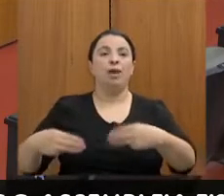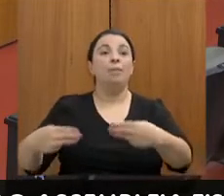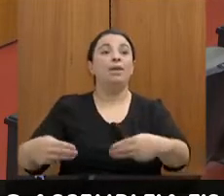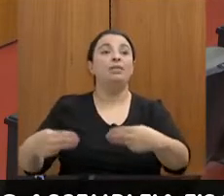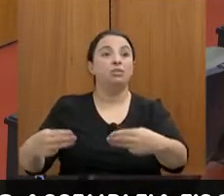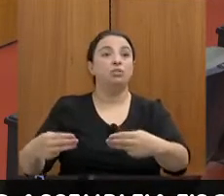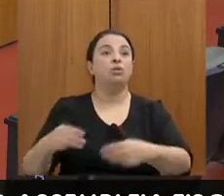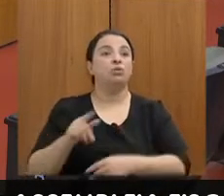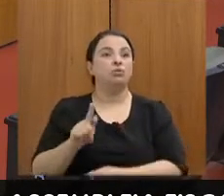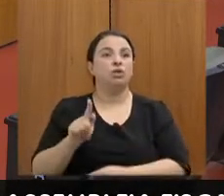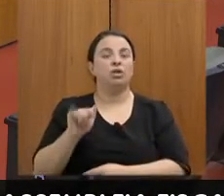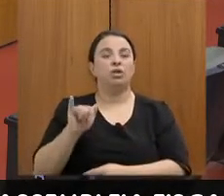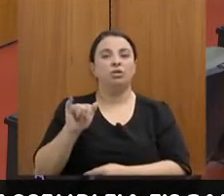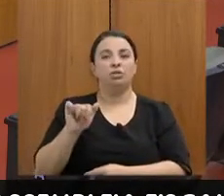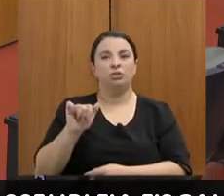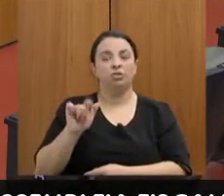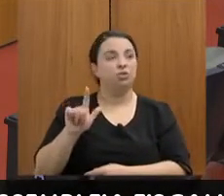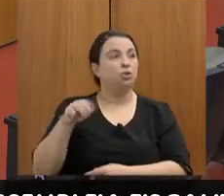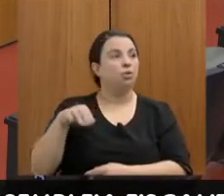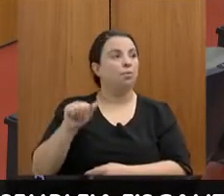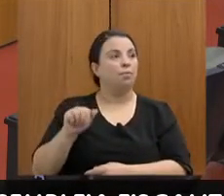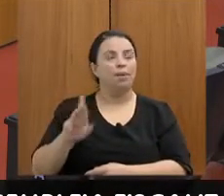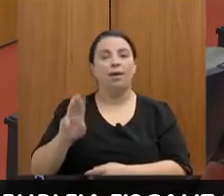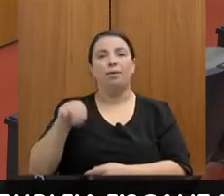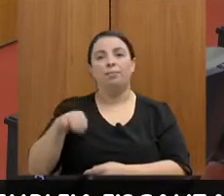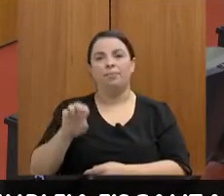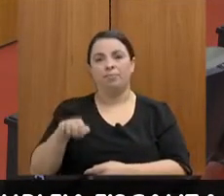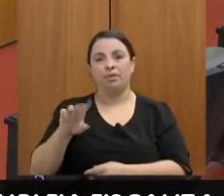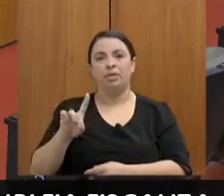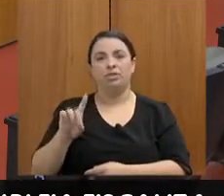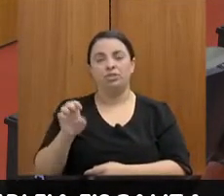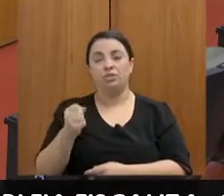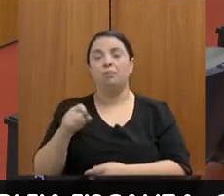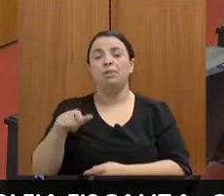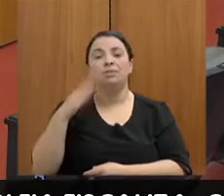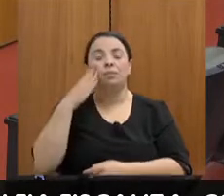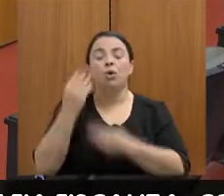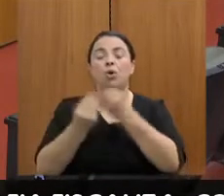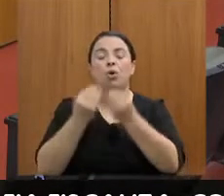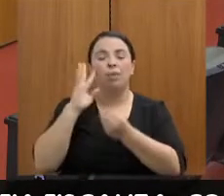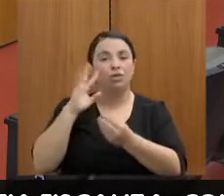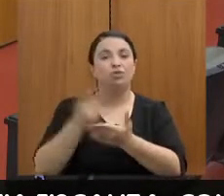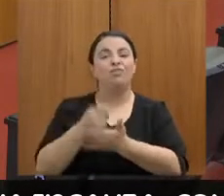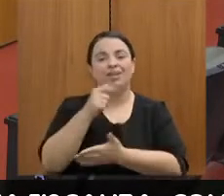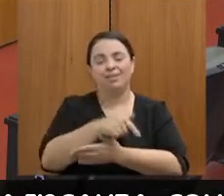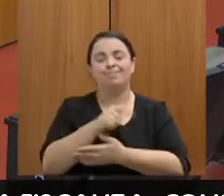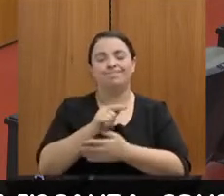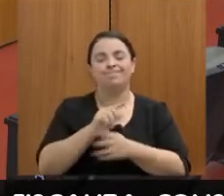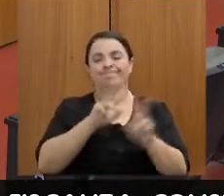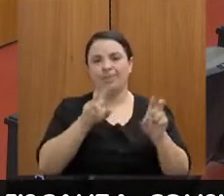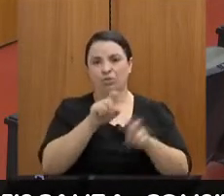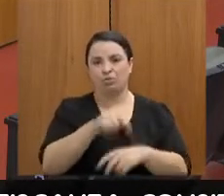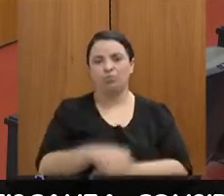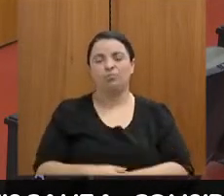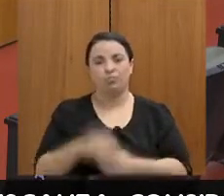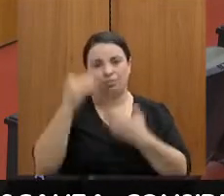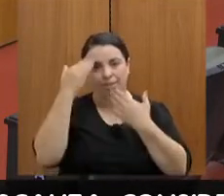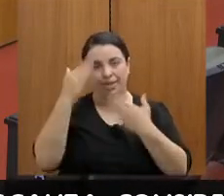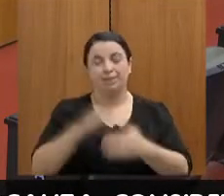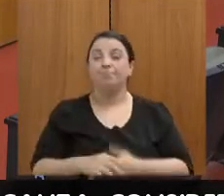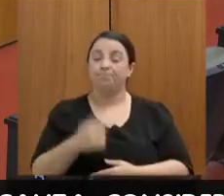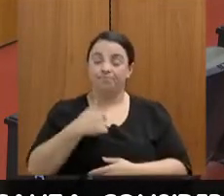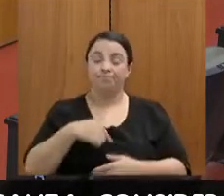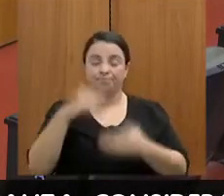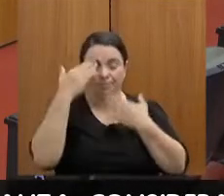A gente ainda está buscando ver como tratar isso. Era isso. Obrigado. Eu que agradeço e,